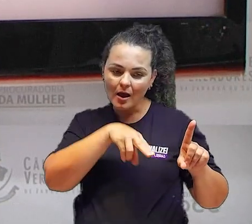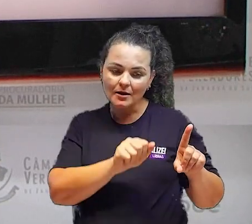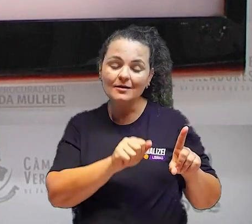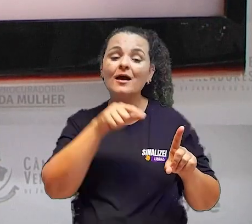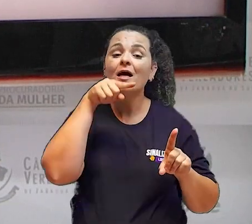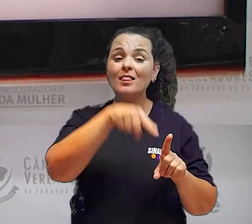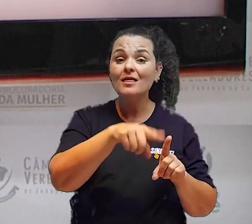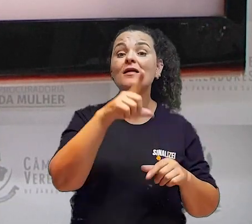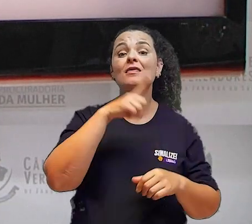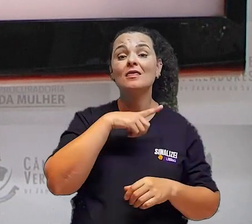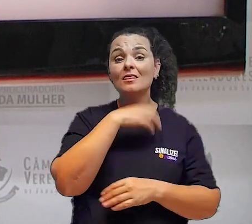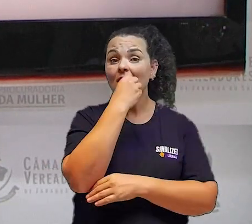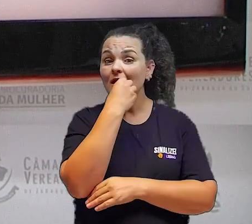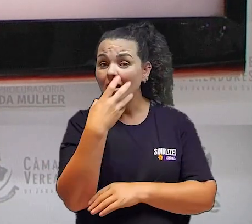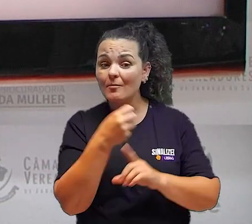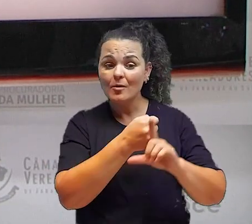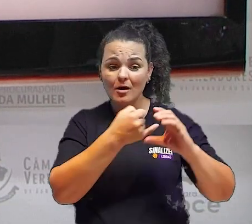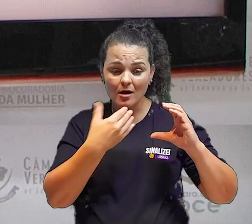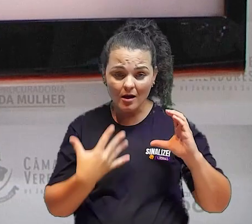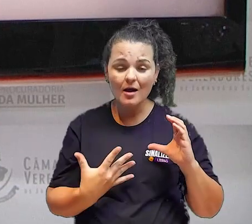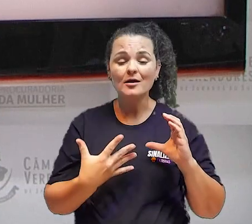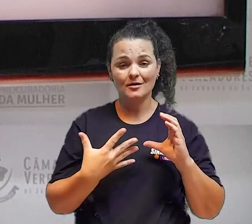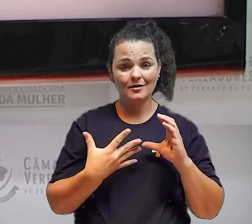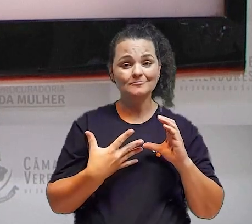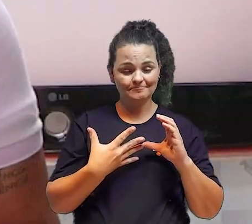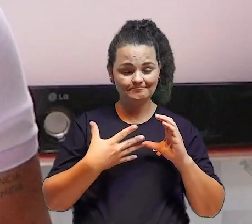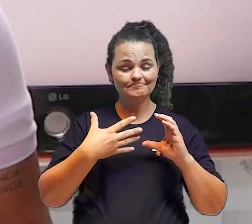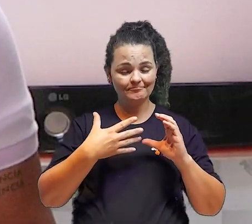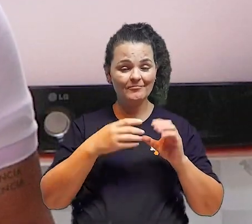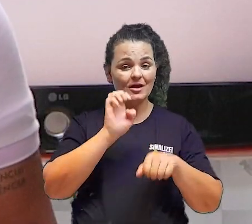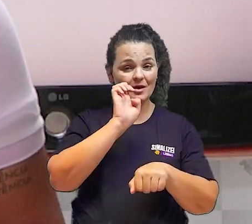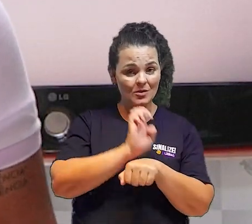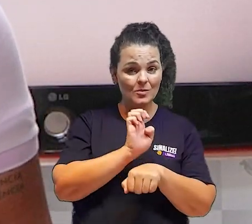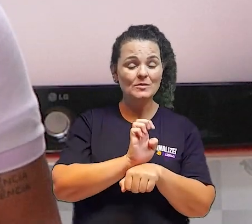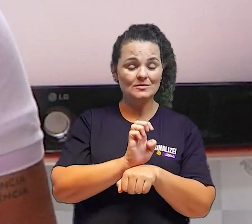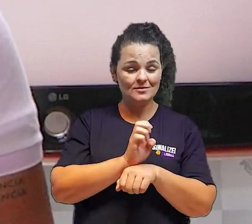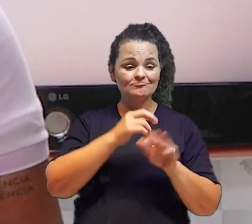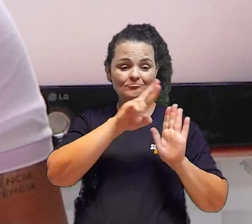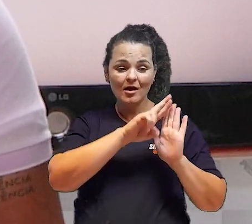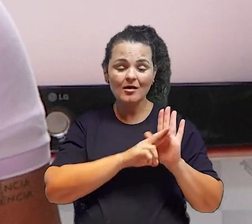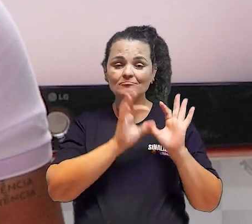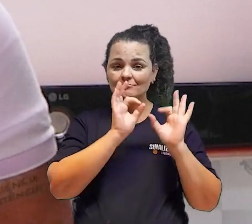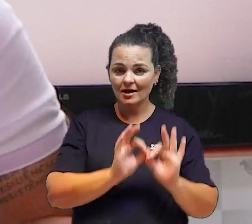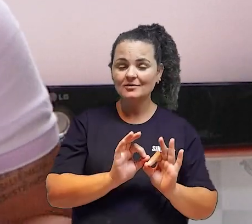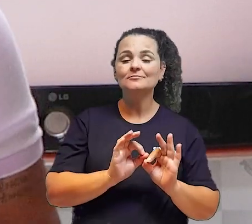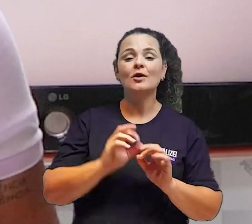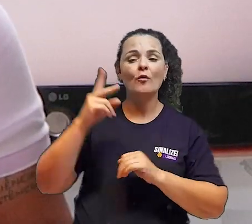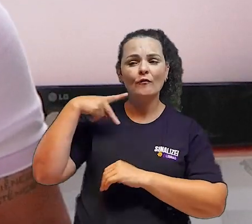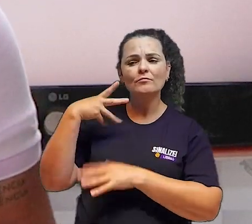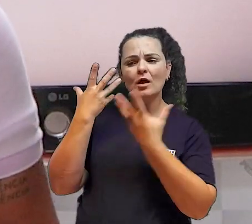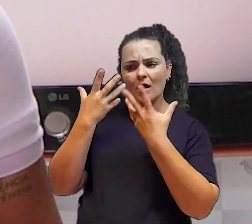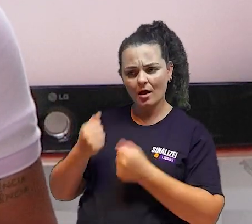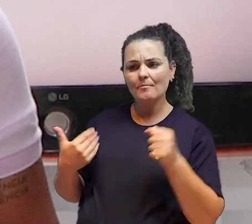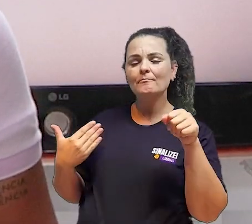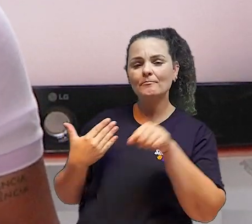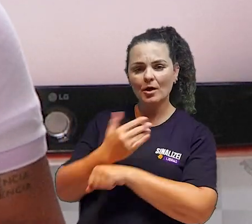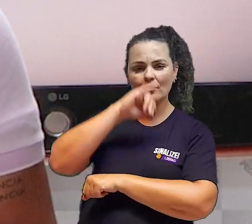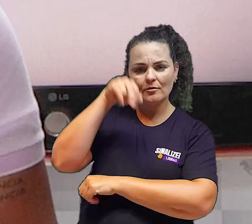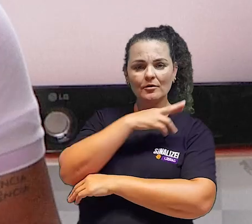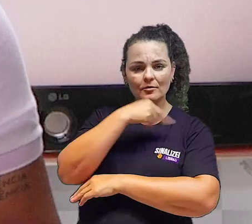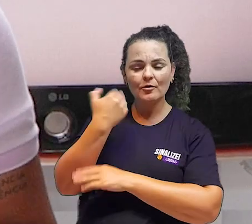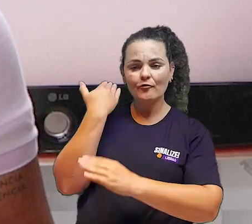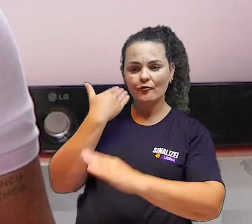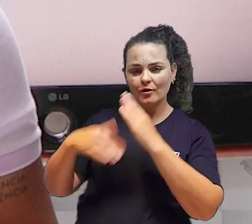necessárias para atender às exigências do Estado. Com isso, a moção foi aprovada pelos vereadores jaraguaenses